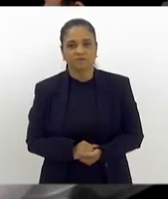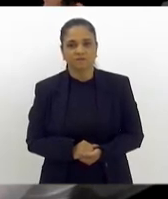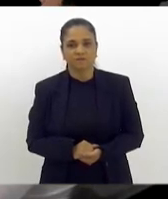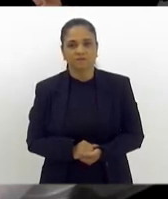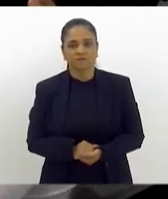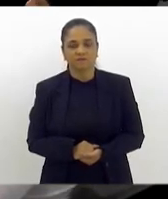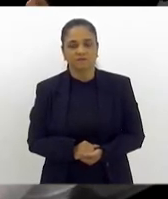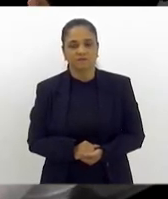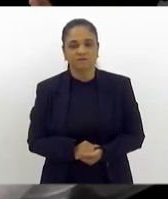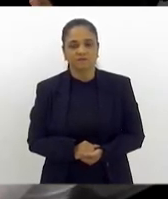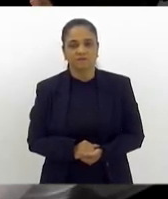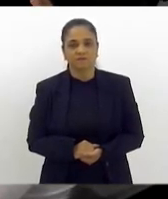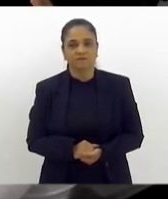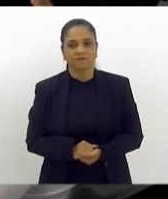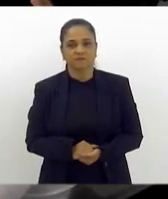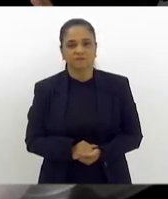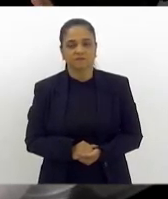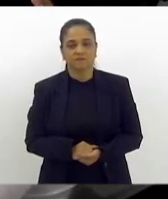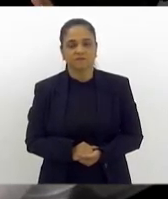Teste.